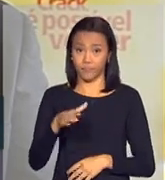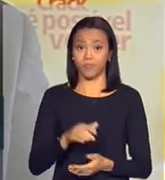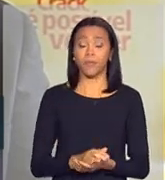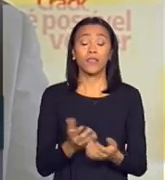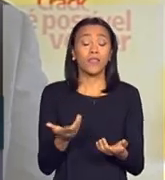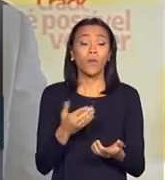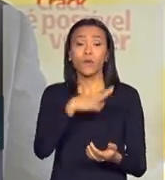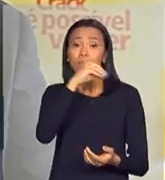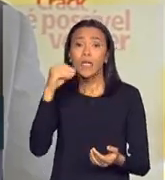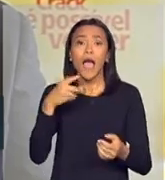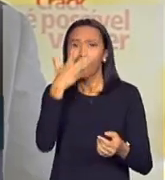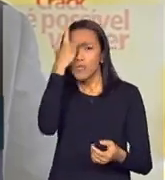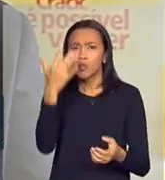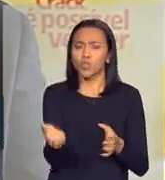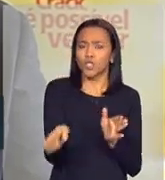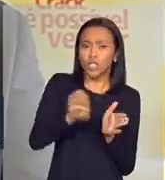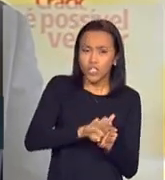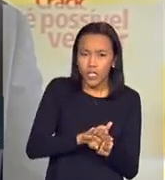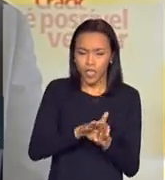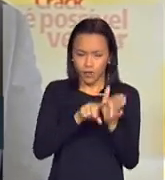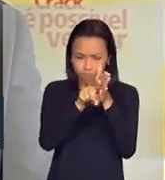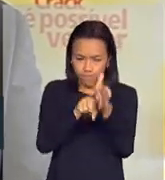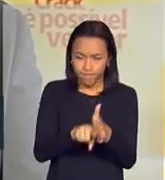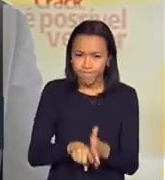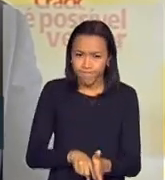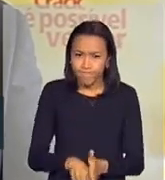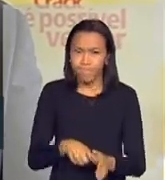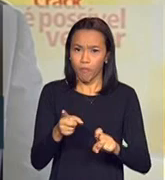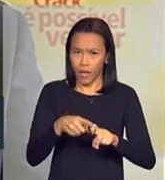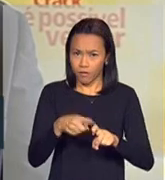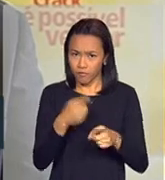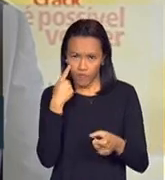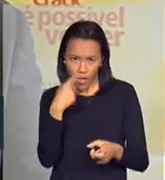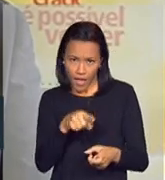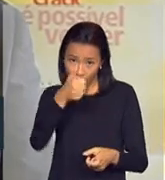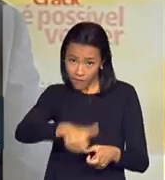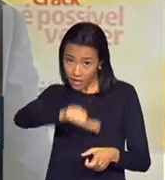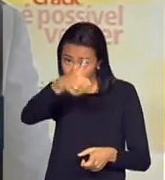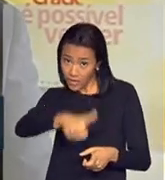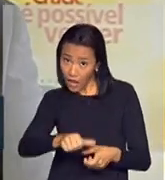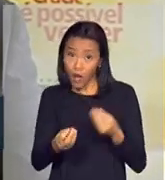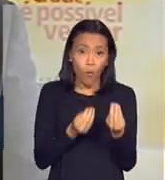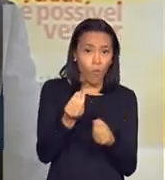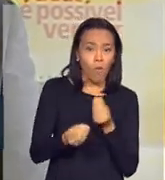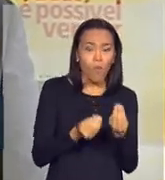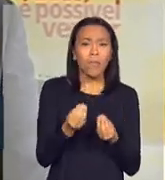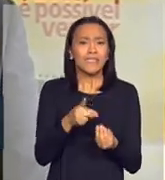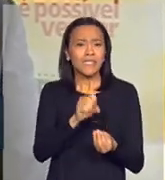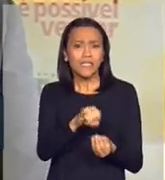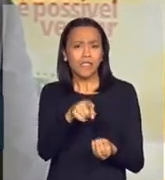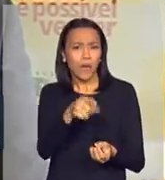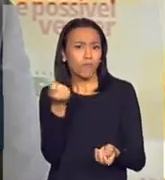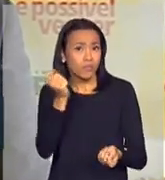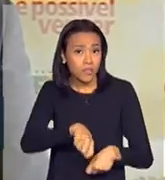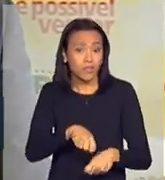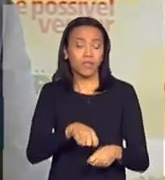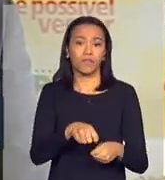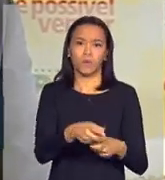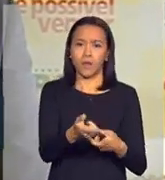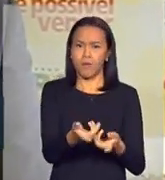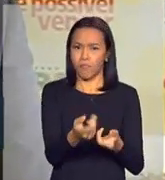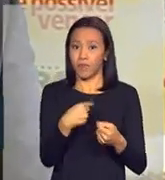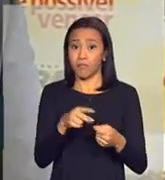pessoa, então, é acolhida, é examinada, a equipe multiprofissional avalia o caso e se for, então, indicada a